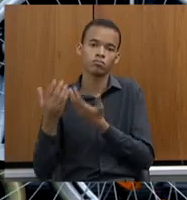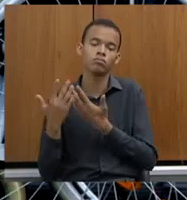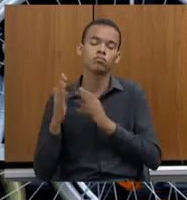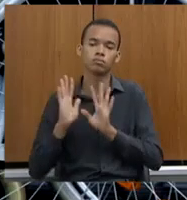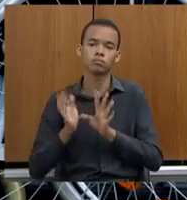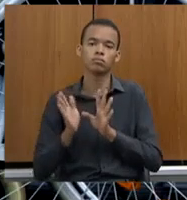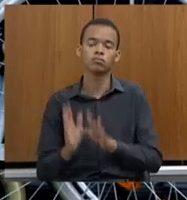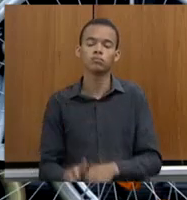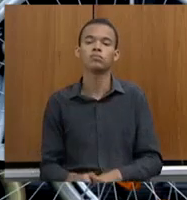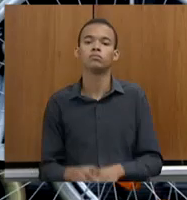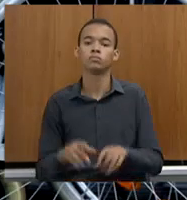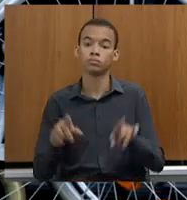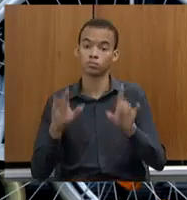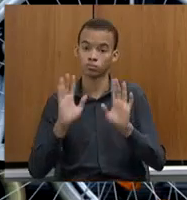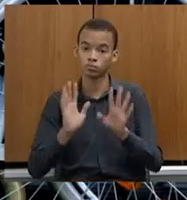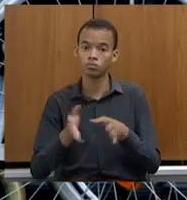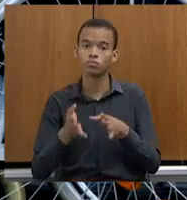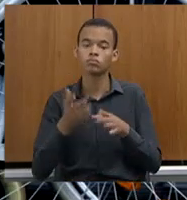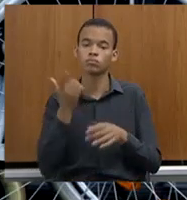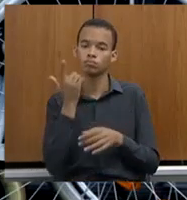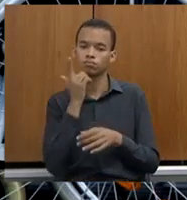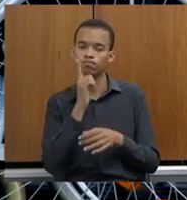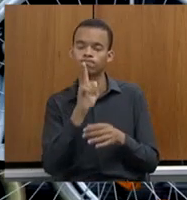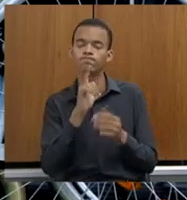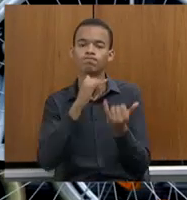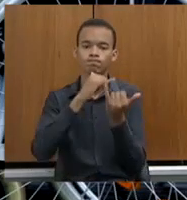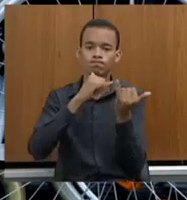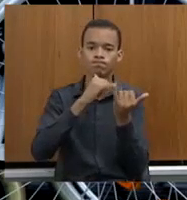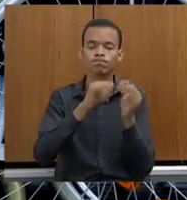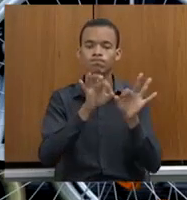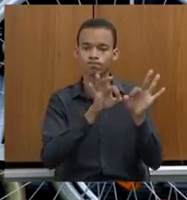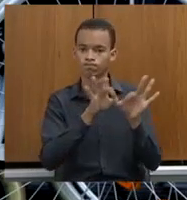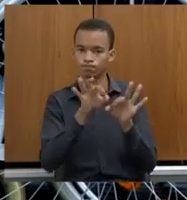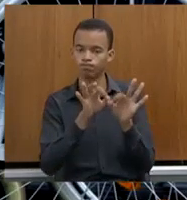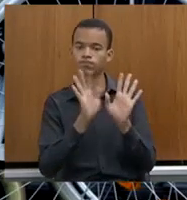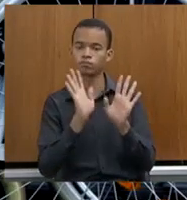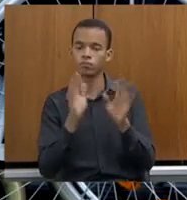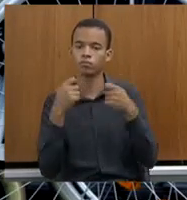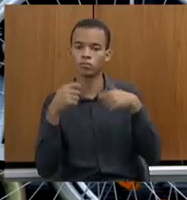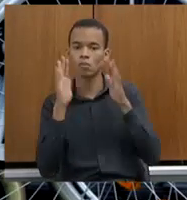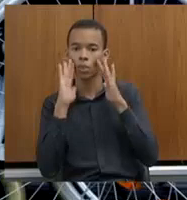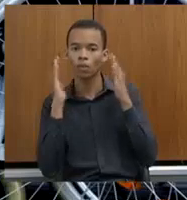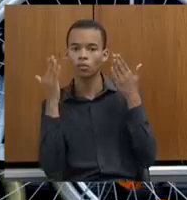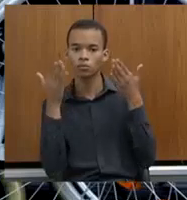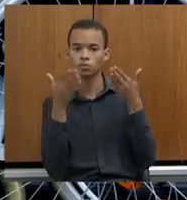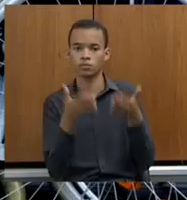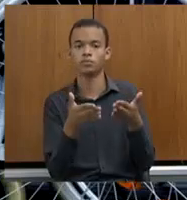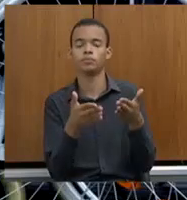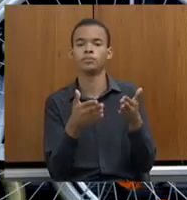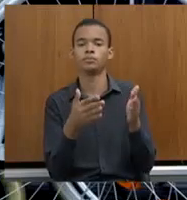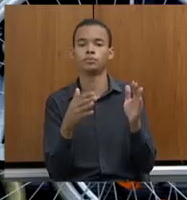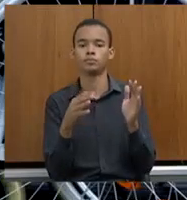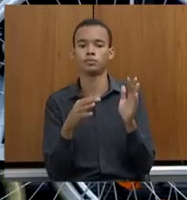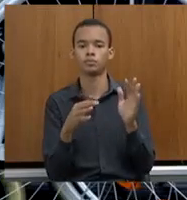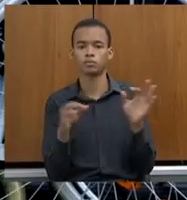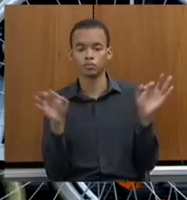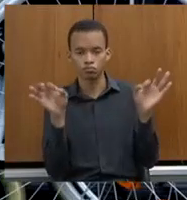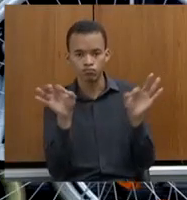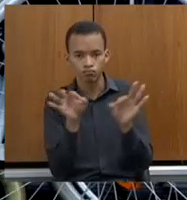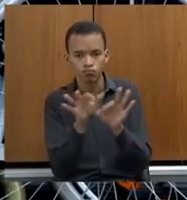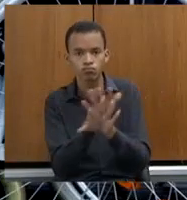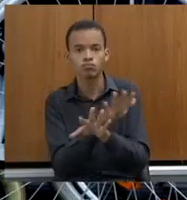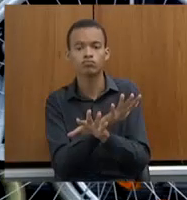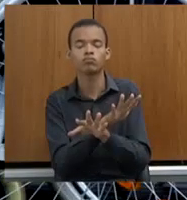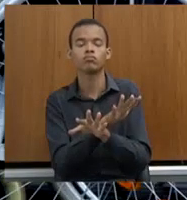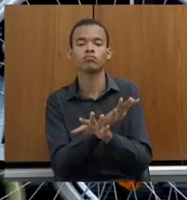parcial, apenas parcial, mas o nosso foco é, de fato, fazer a desconcentração efetiva, como é